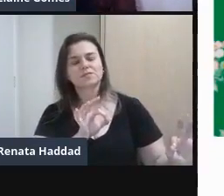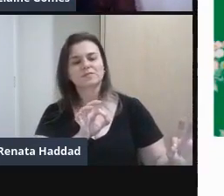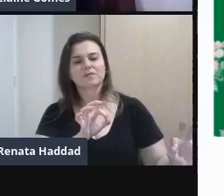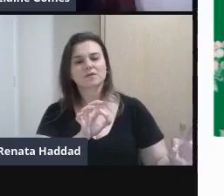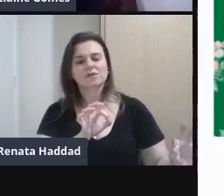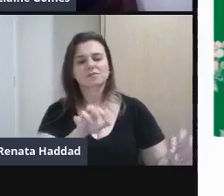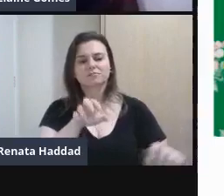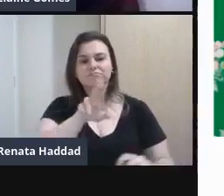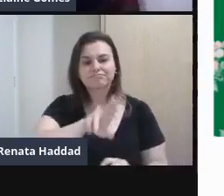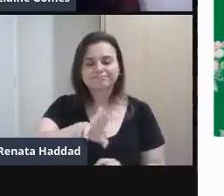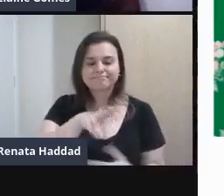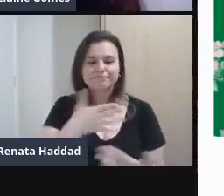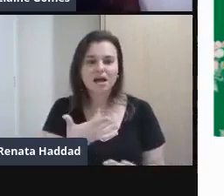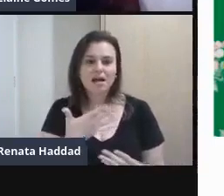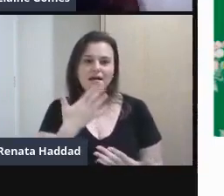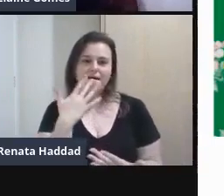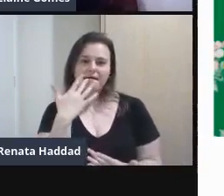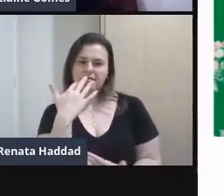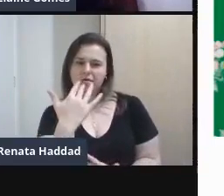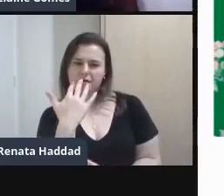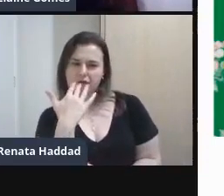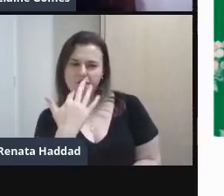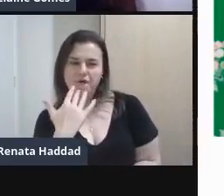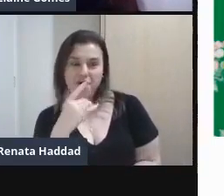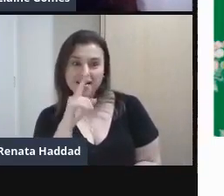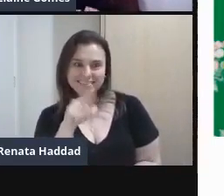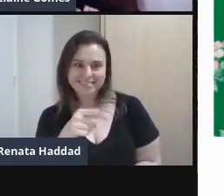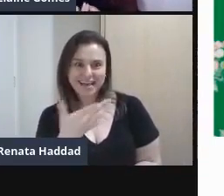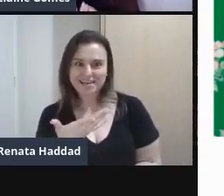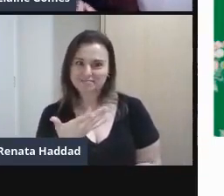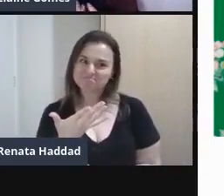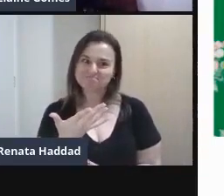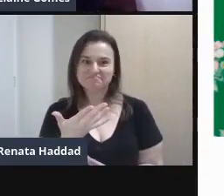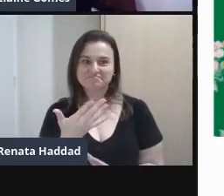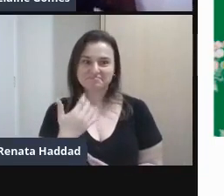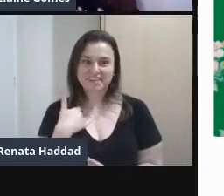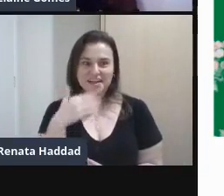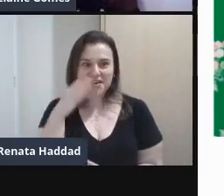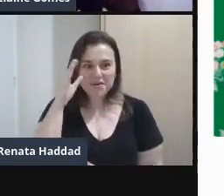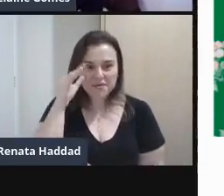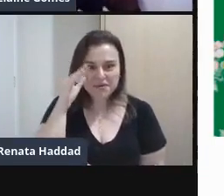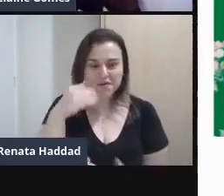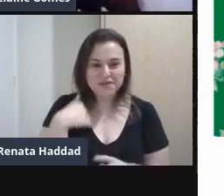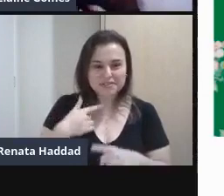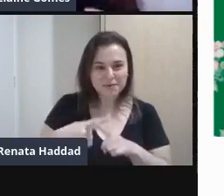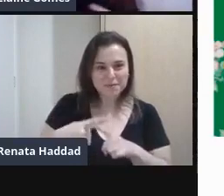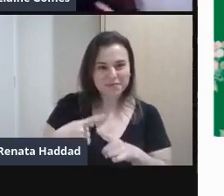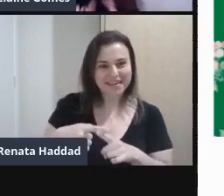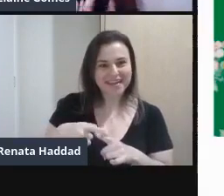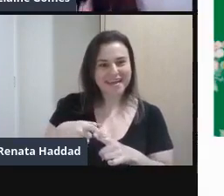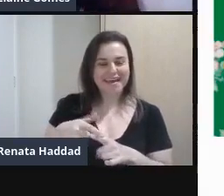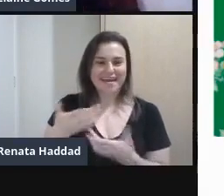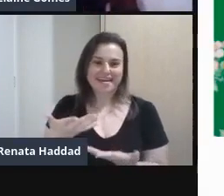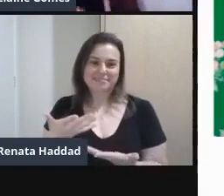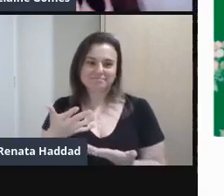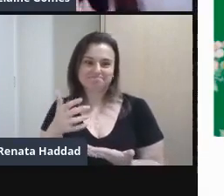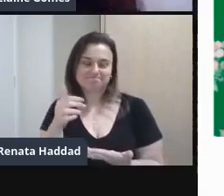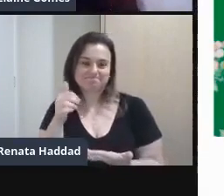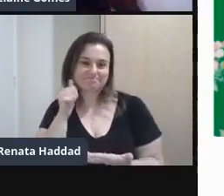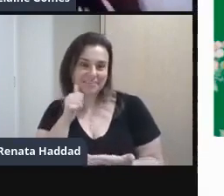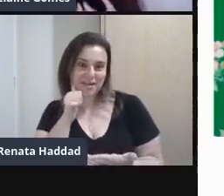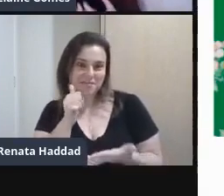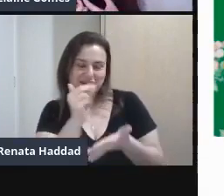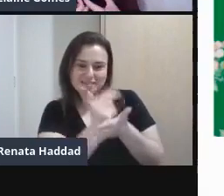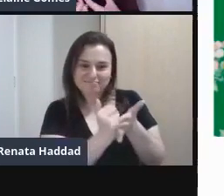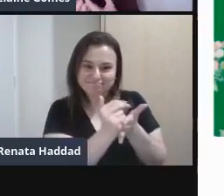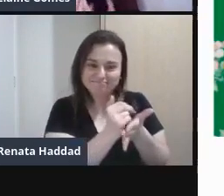cores É engraçado E curioso Quanto Quanto a artista Provoca a gente Vai falar De um assunto De